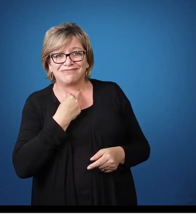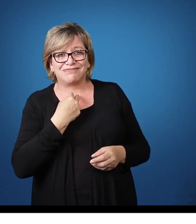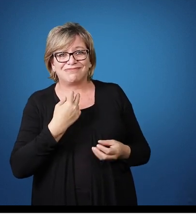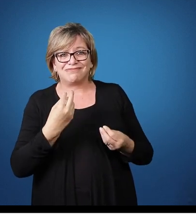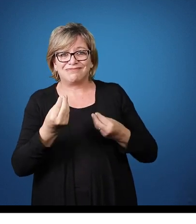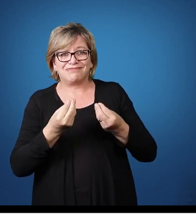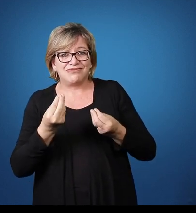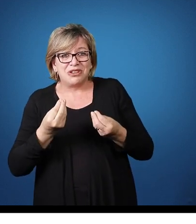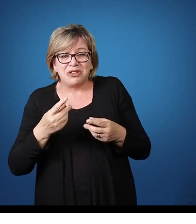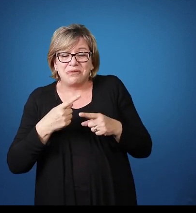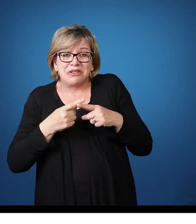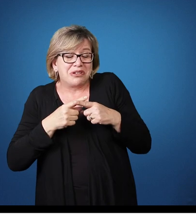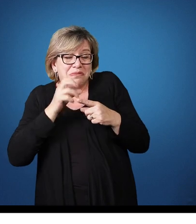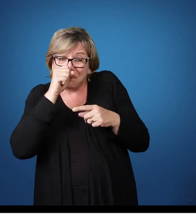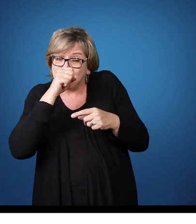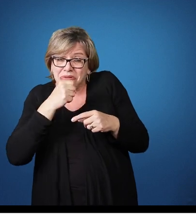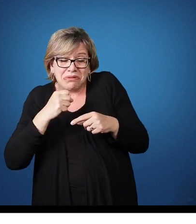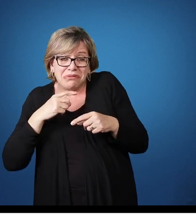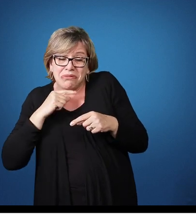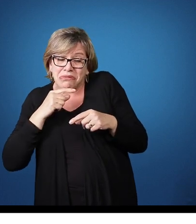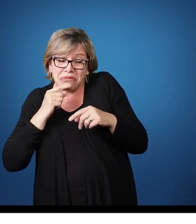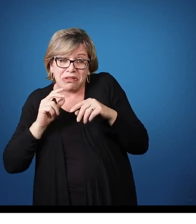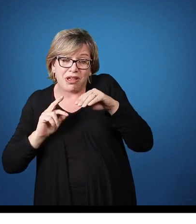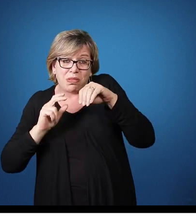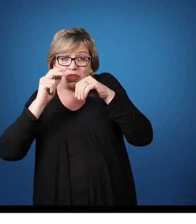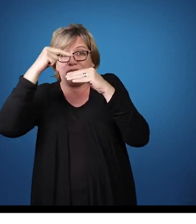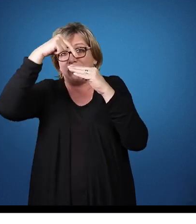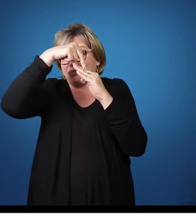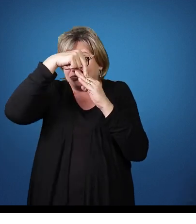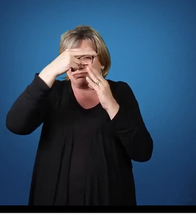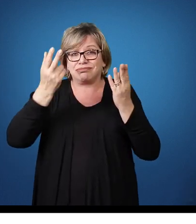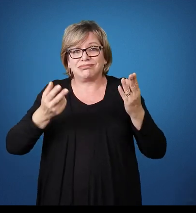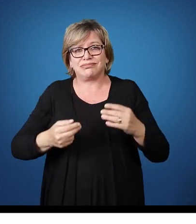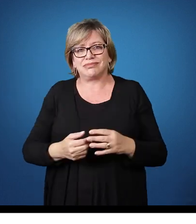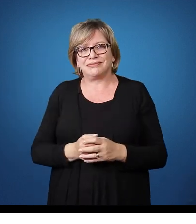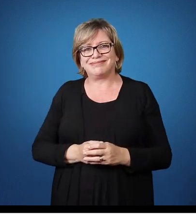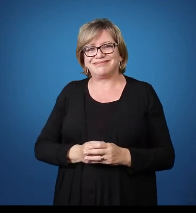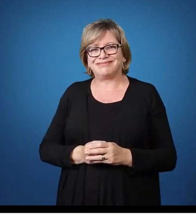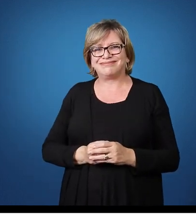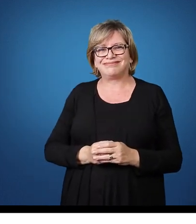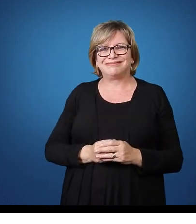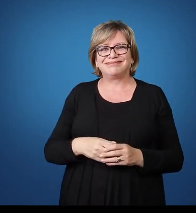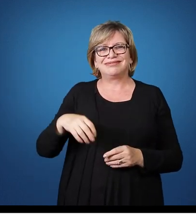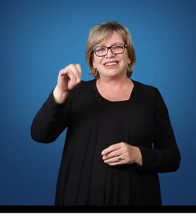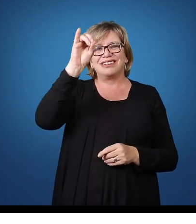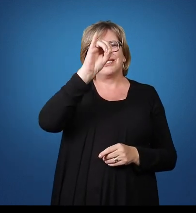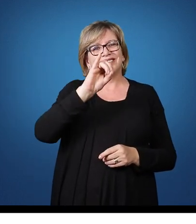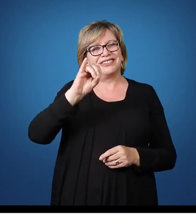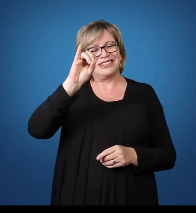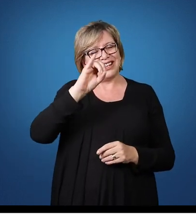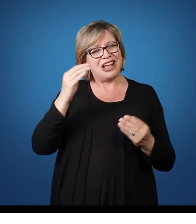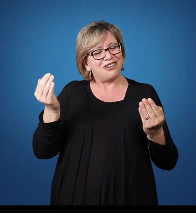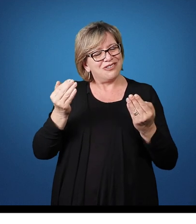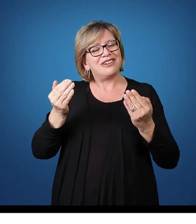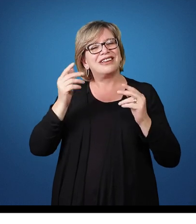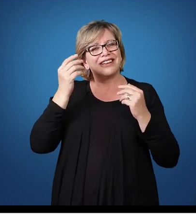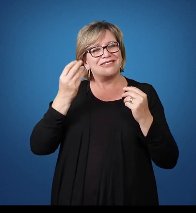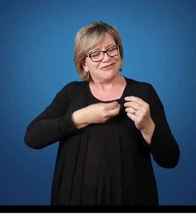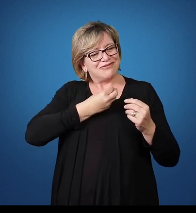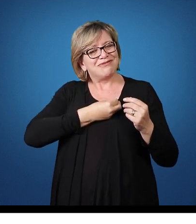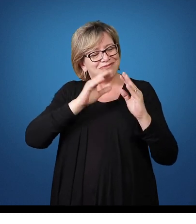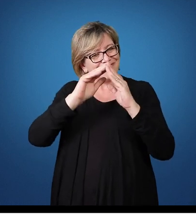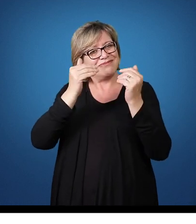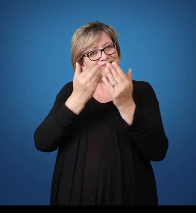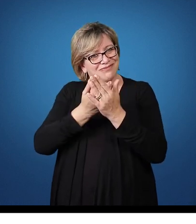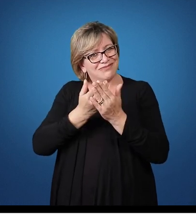porcos não sobem no telhado Olá Ainda estamos na Escola Municipal